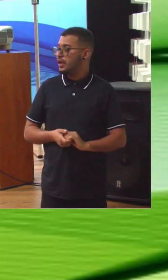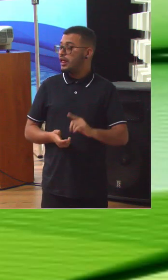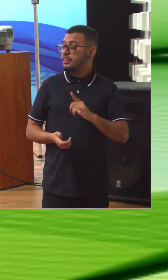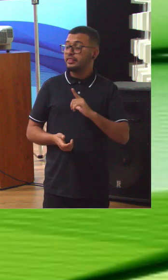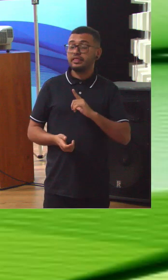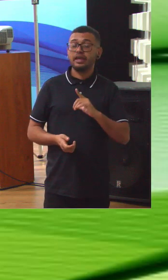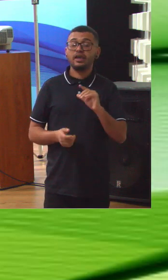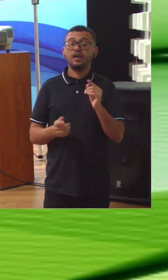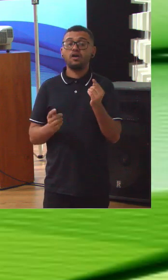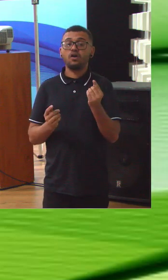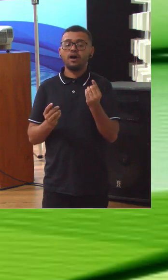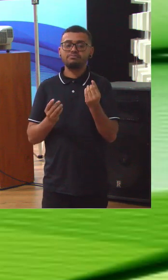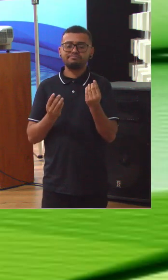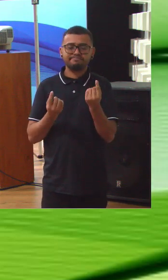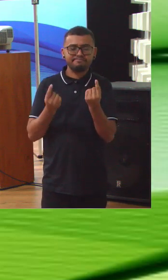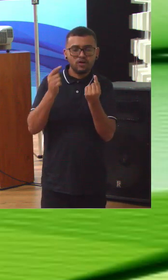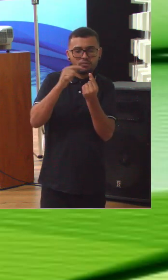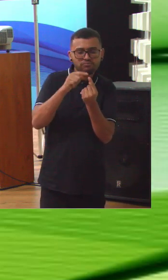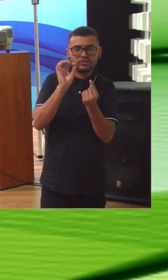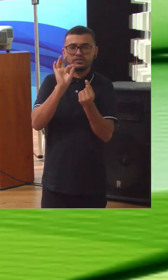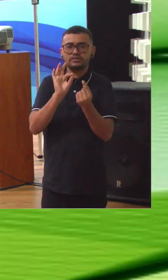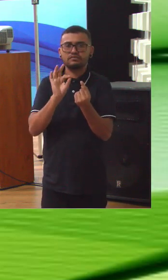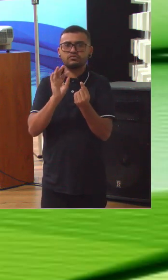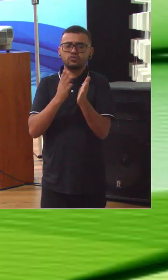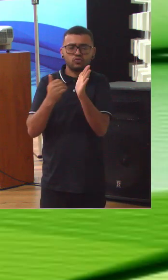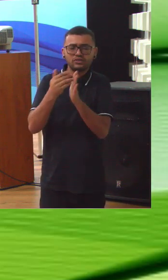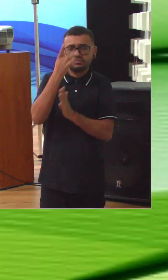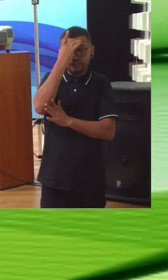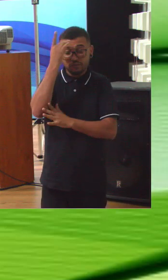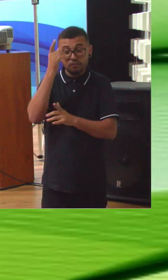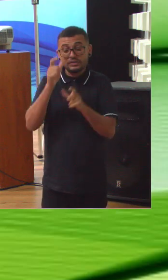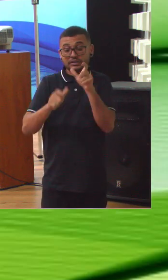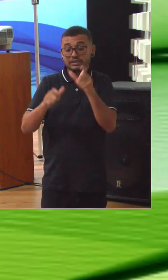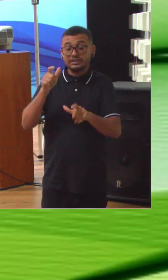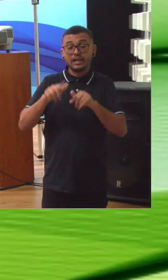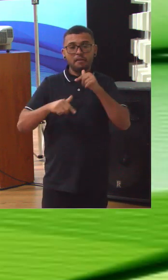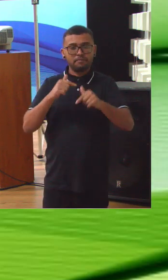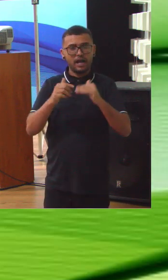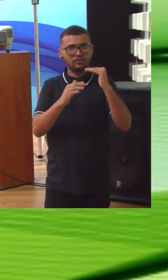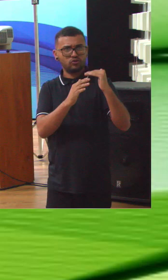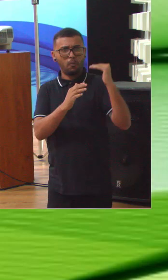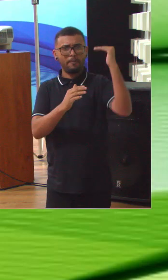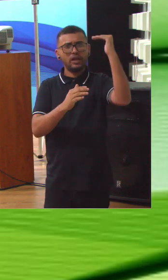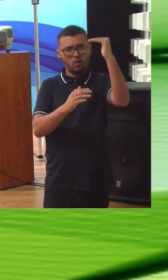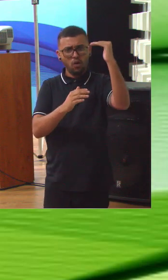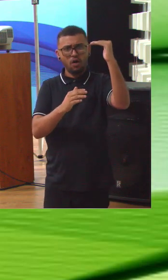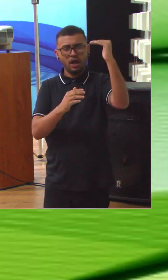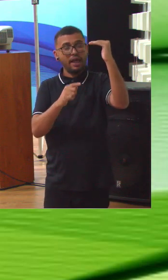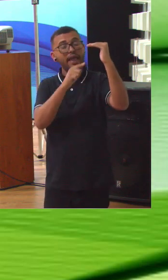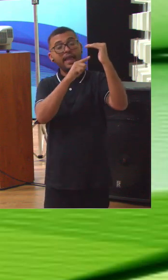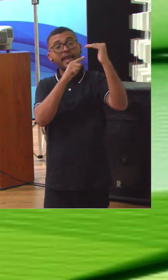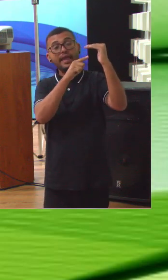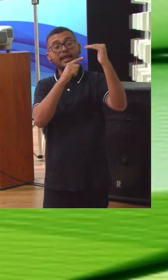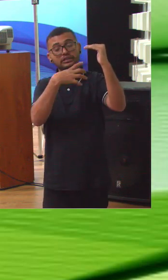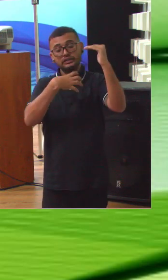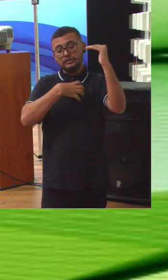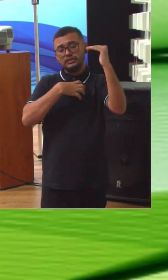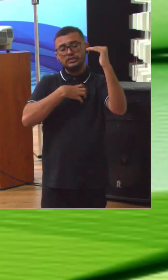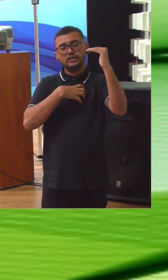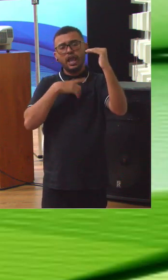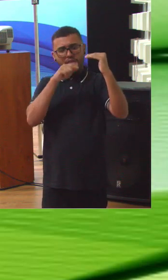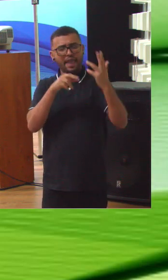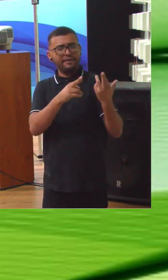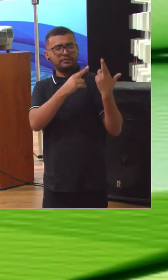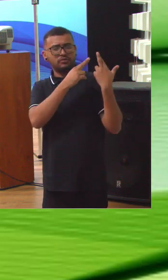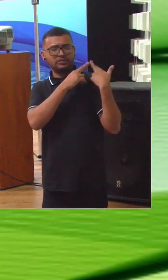significa como nós podemos garantir que todas as pessoas que exercem um poder maior dentro da organização se sentem responsáveis